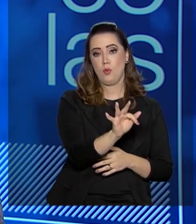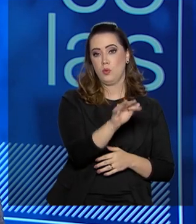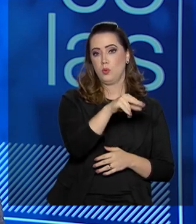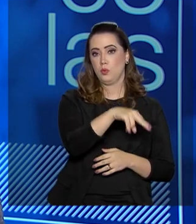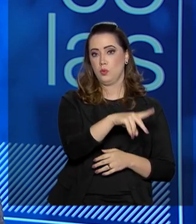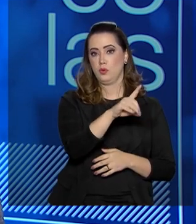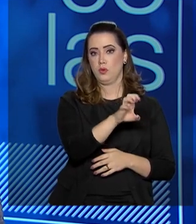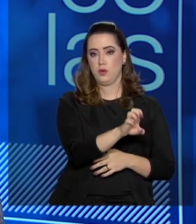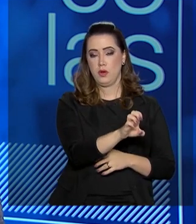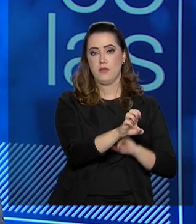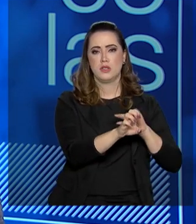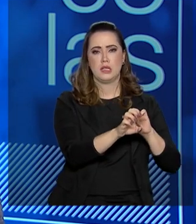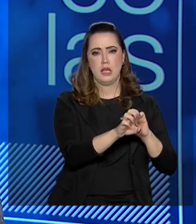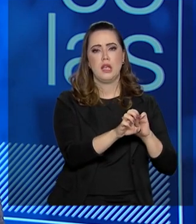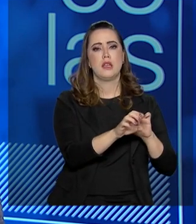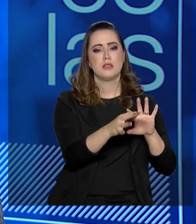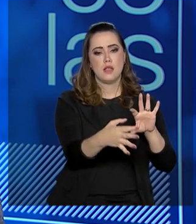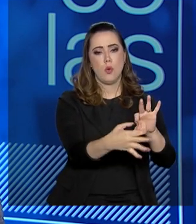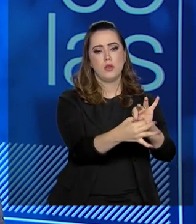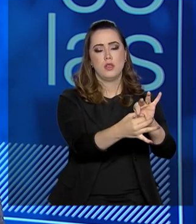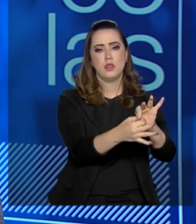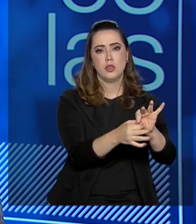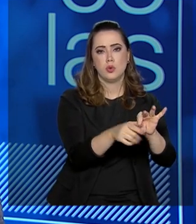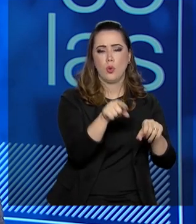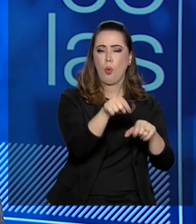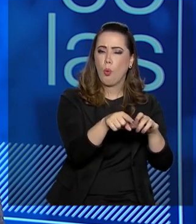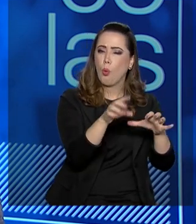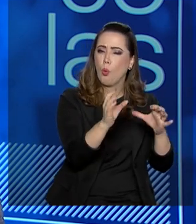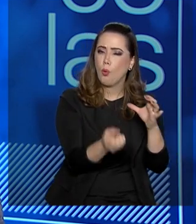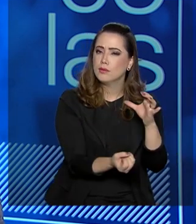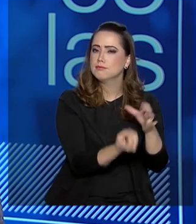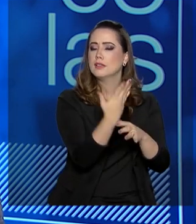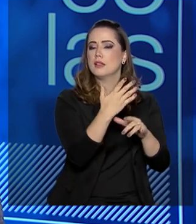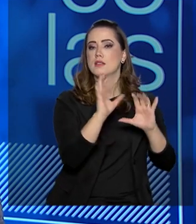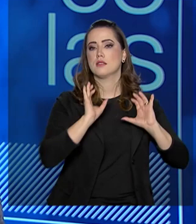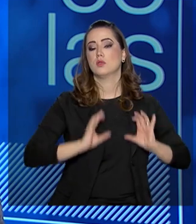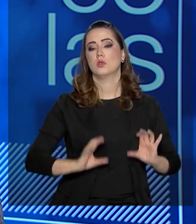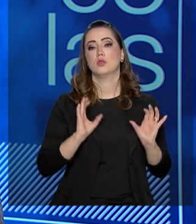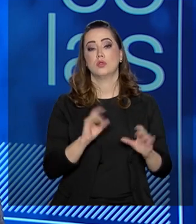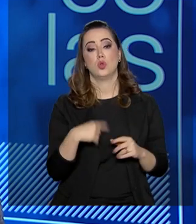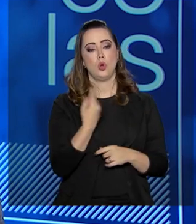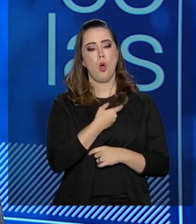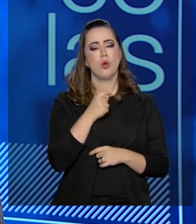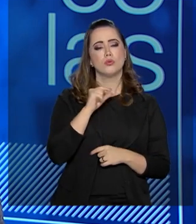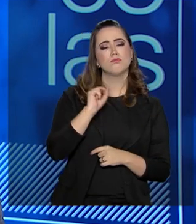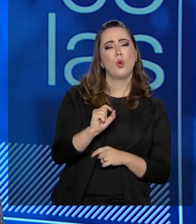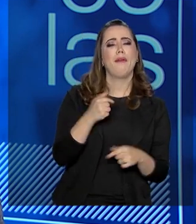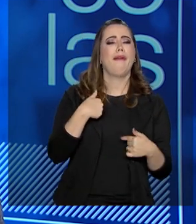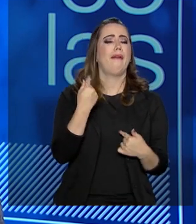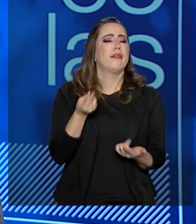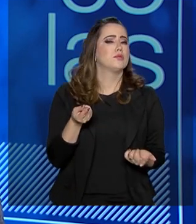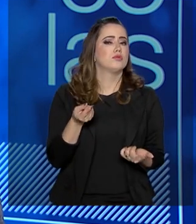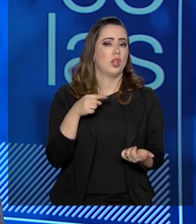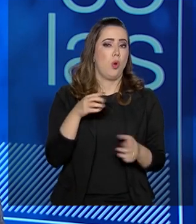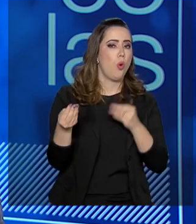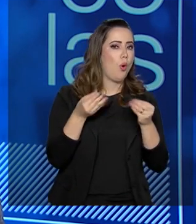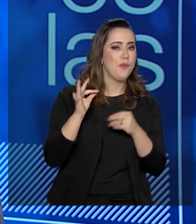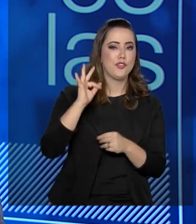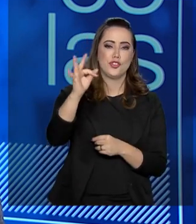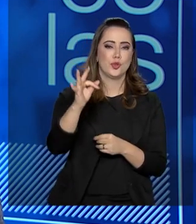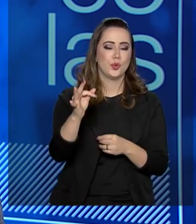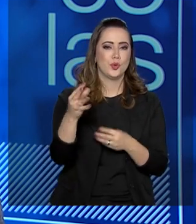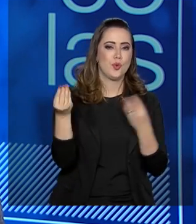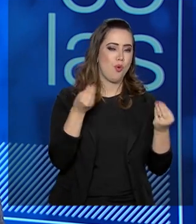capilaridade na construção da cidadania. Quem somos, onde queremos estar e como teremos a escolha dos melhores